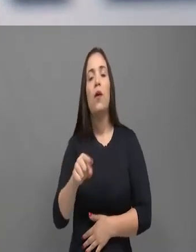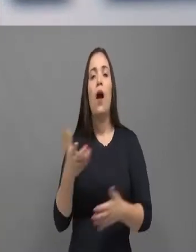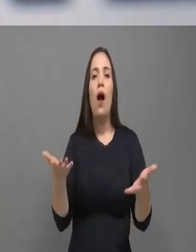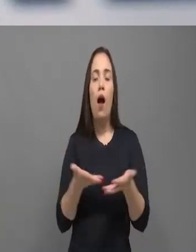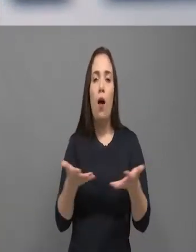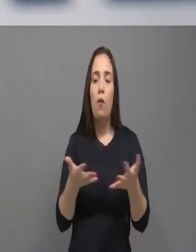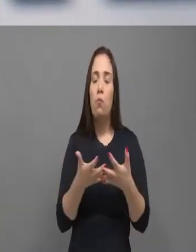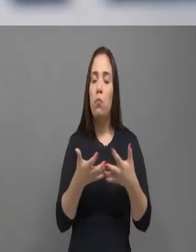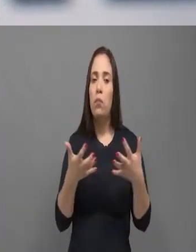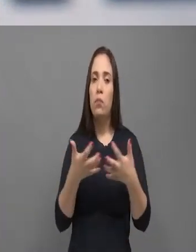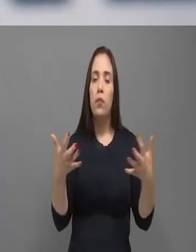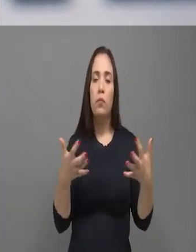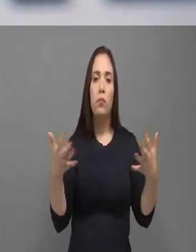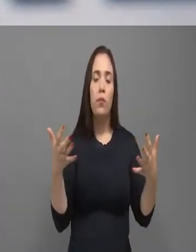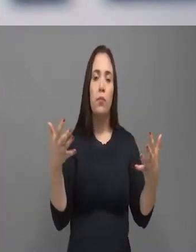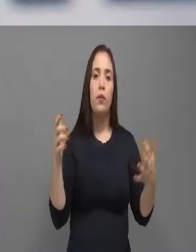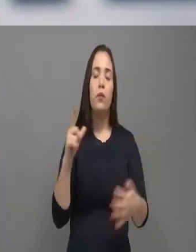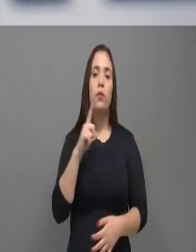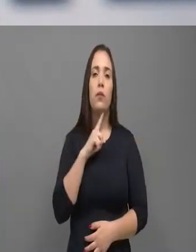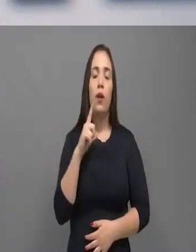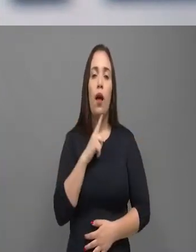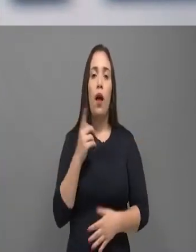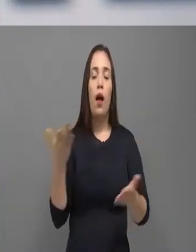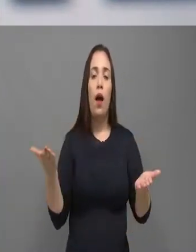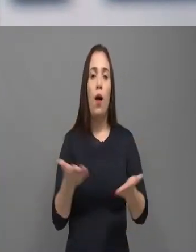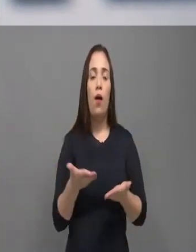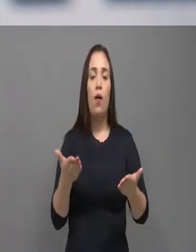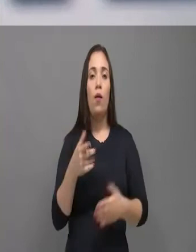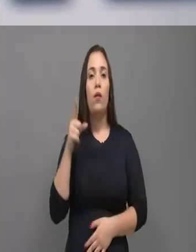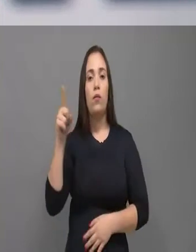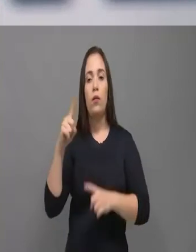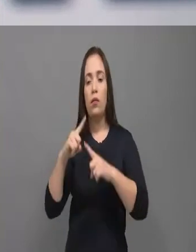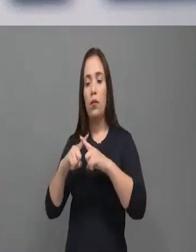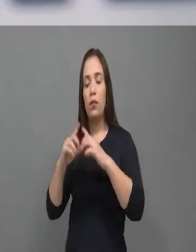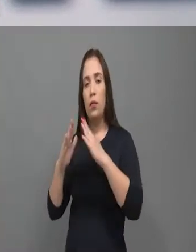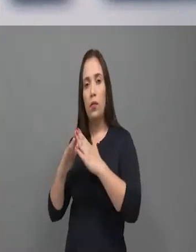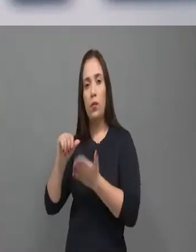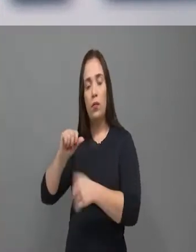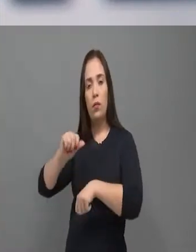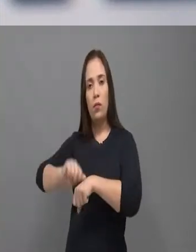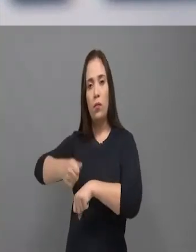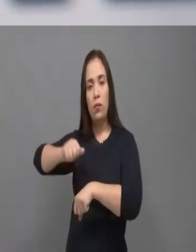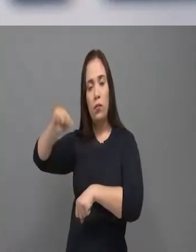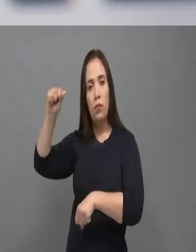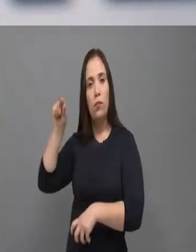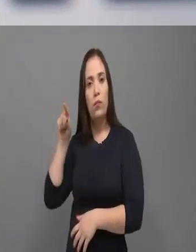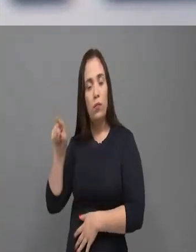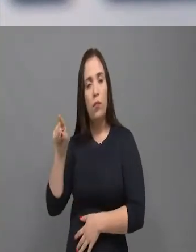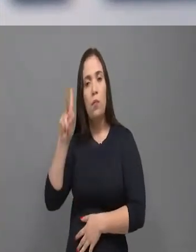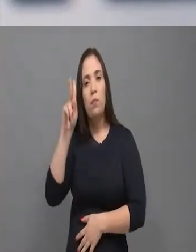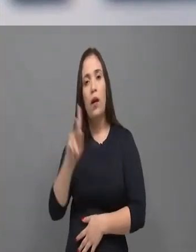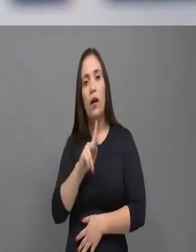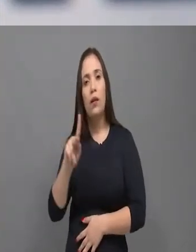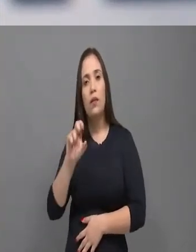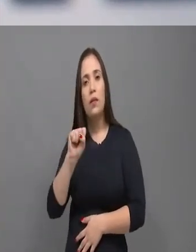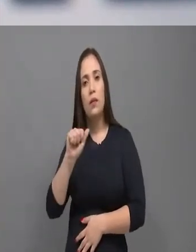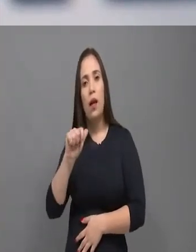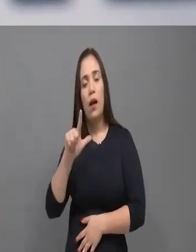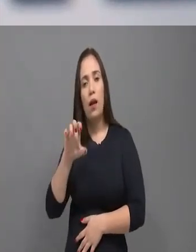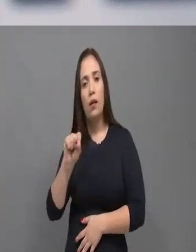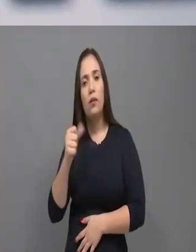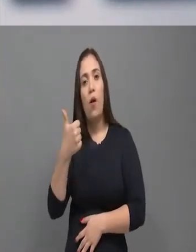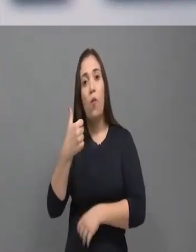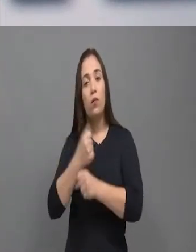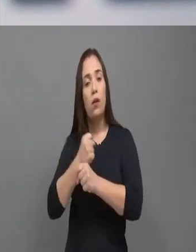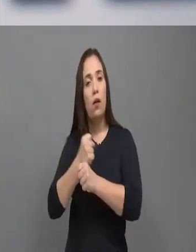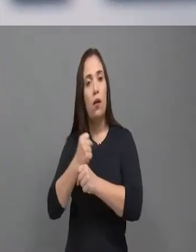atrás, ele disse que Nossa Senhora tem mãe e ia lá no santuário. Então a imagem saia de lá do santuário, Nossa Senhora